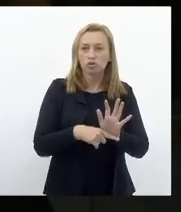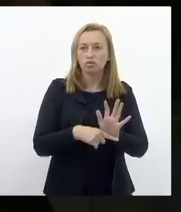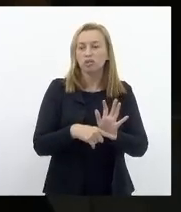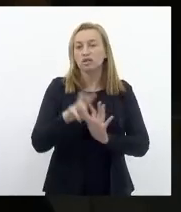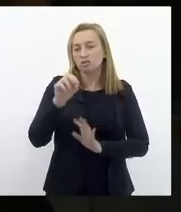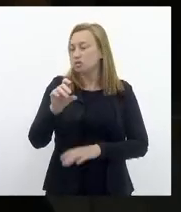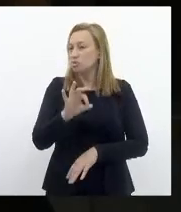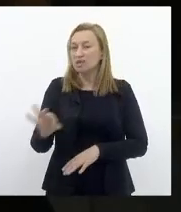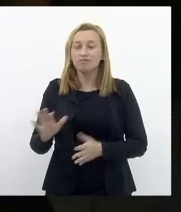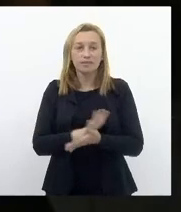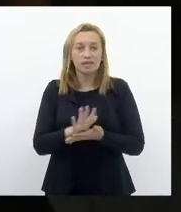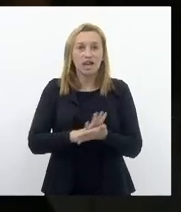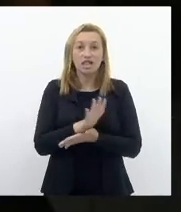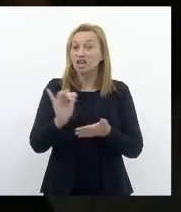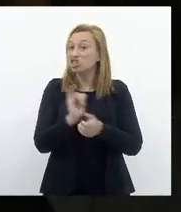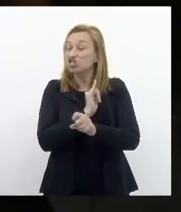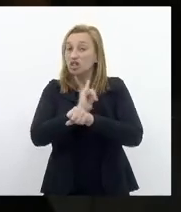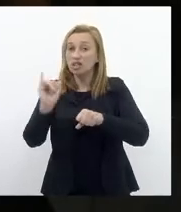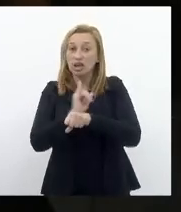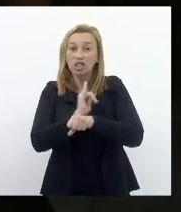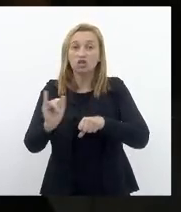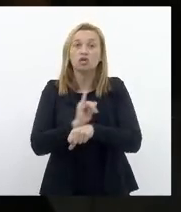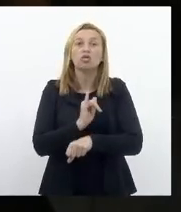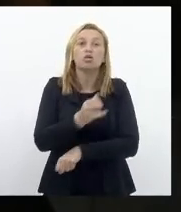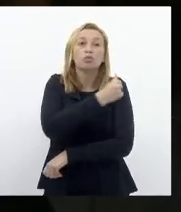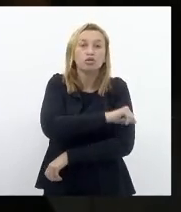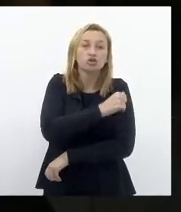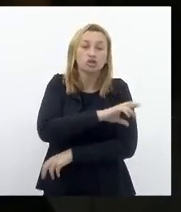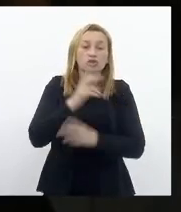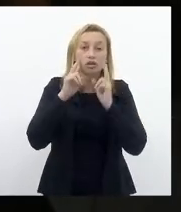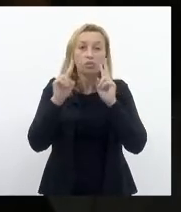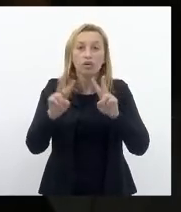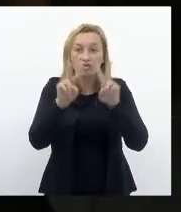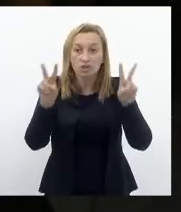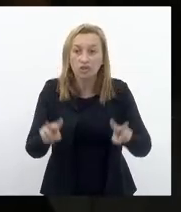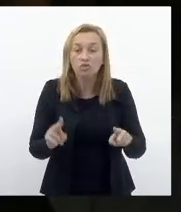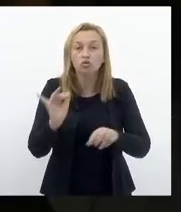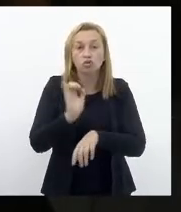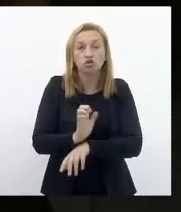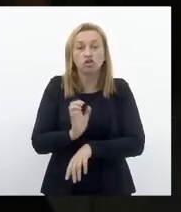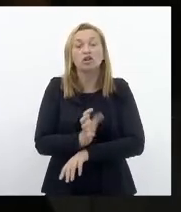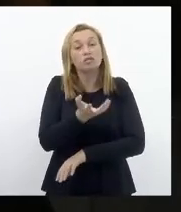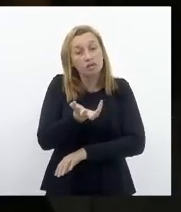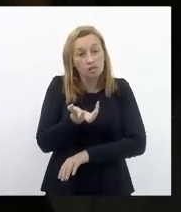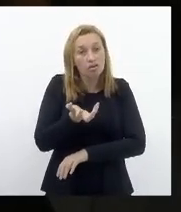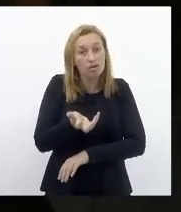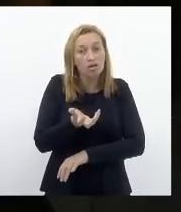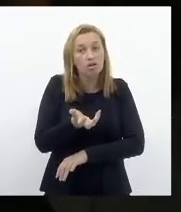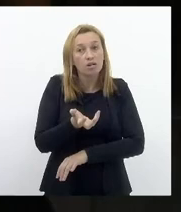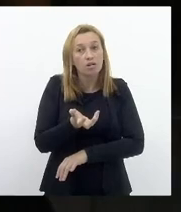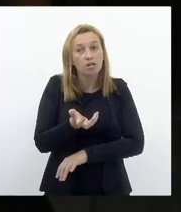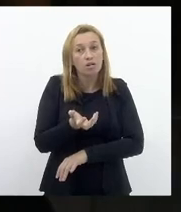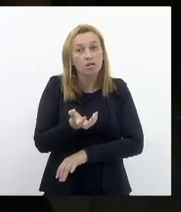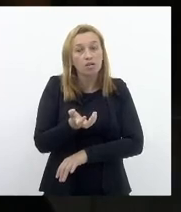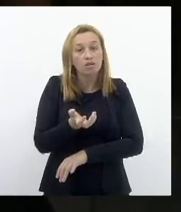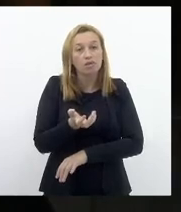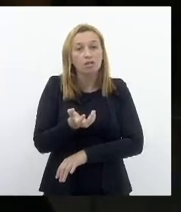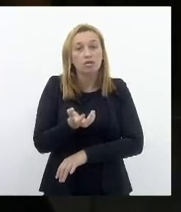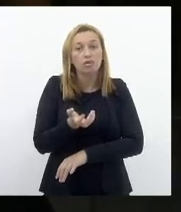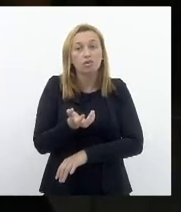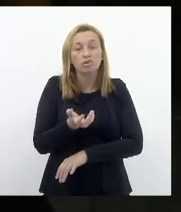Fazendo um debate Que a meu ver É estratégico Para o Rio de Janeiro Do ponto de vista De um Estado Que quer ser Presença